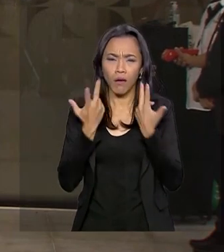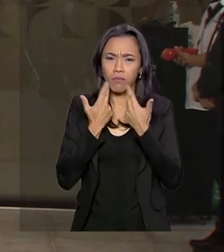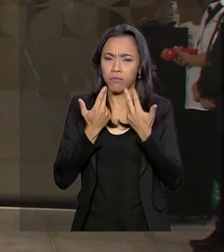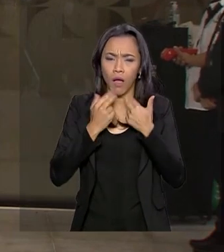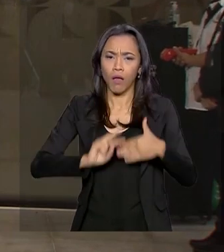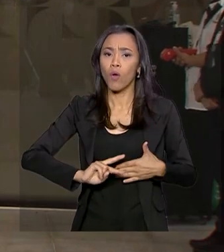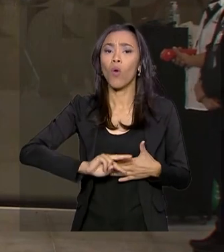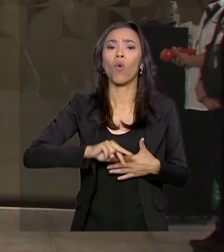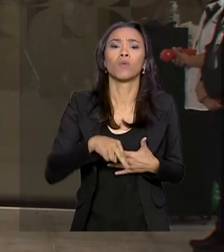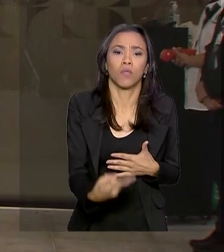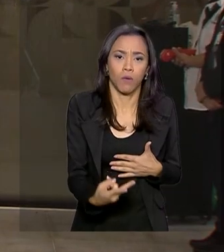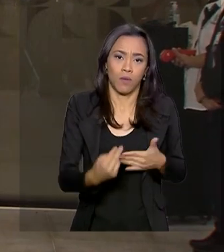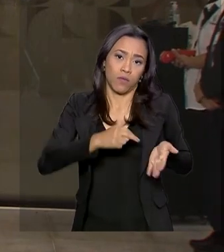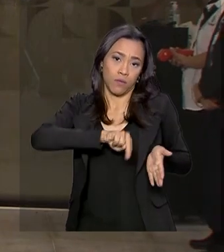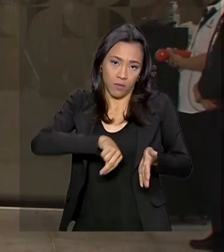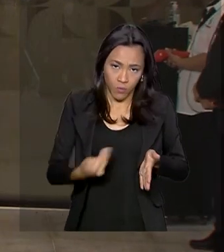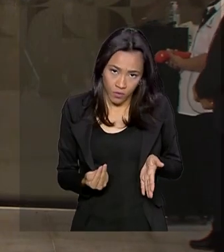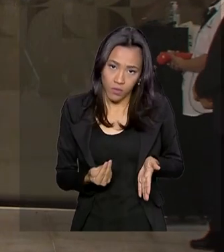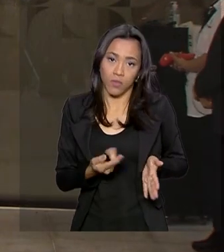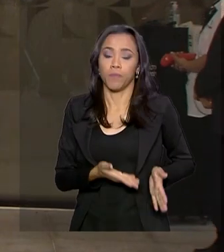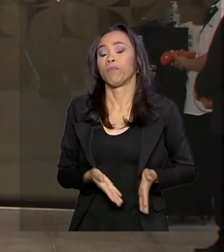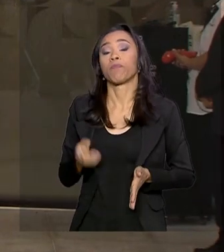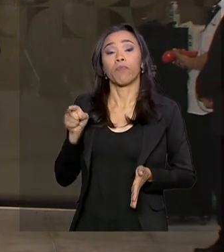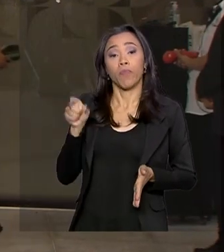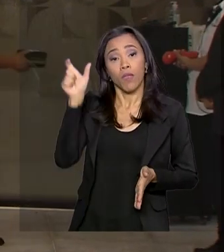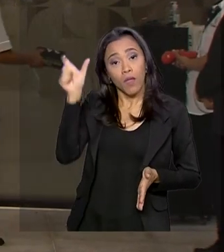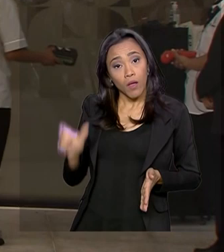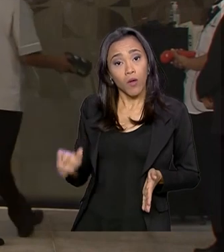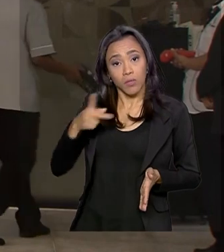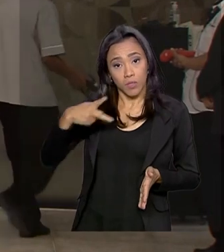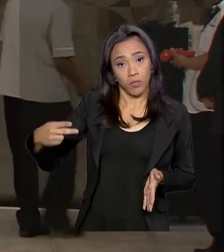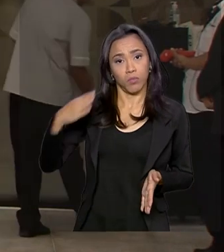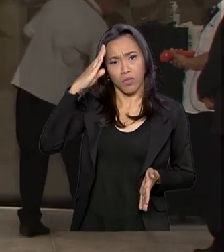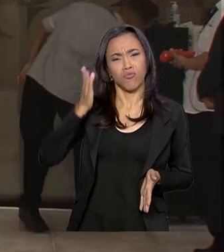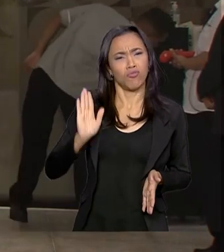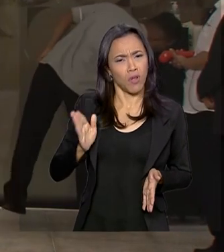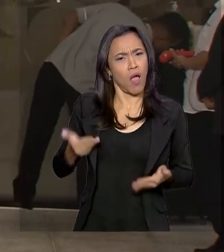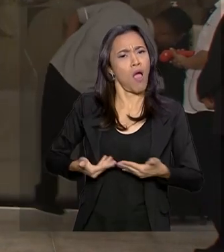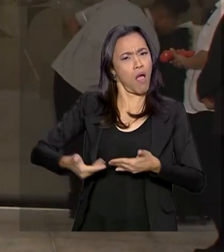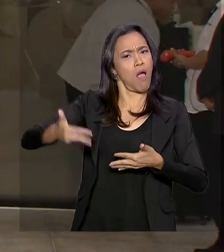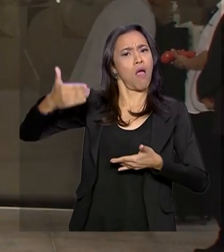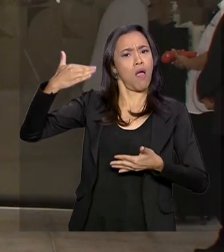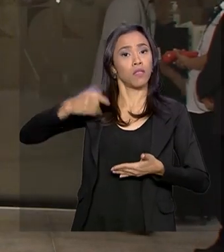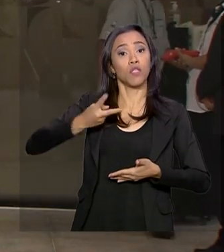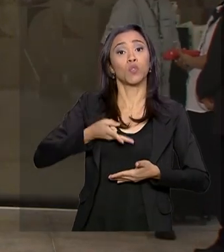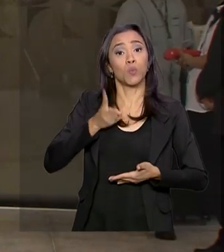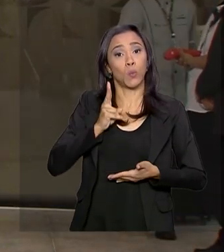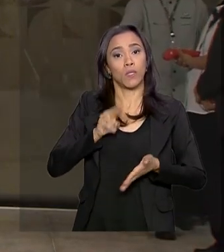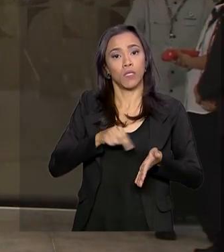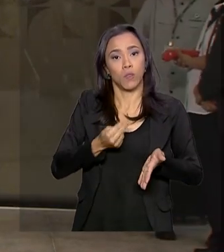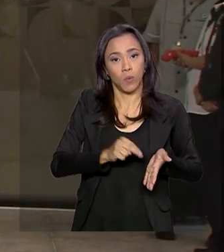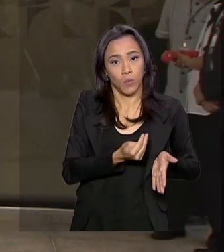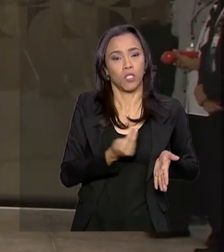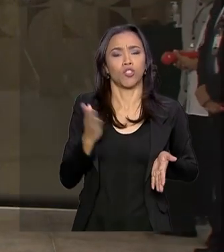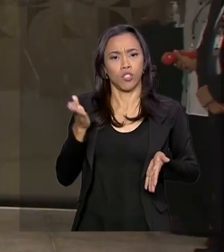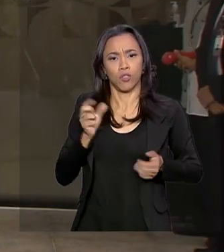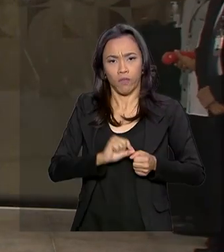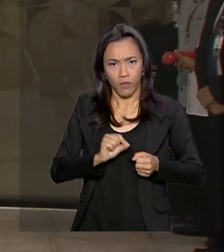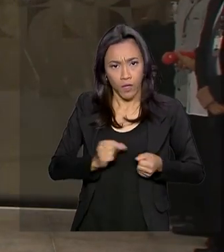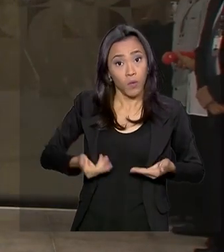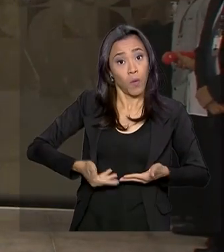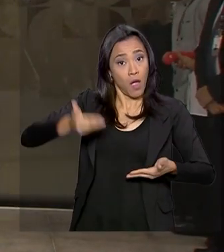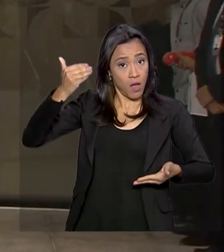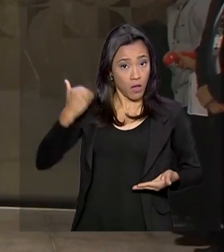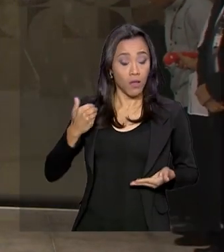da operação. Jair Bolsonaro já apresentou o mesmo quadro nas duas cirurgias anteriores às quais ele se submeteu